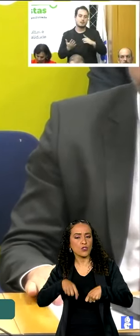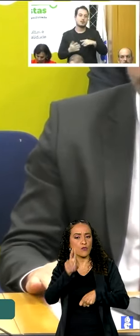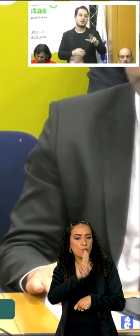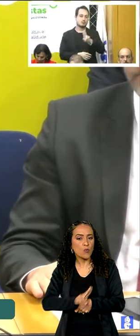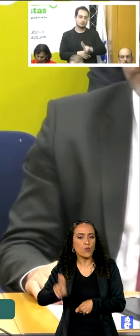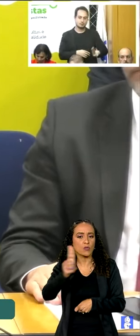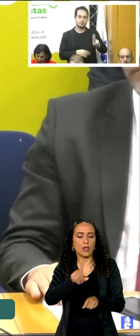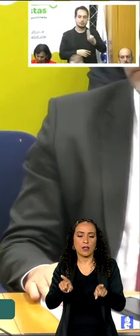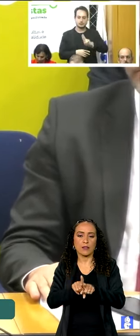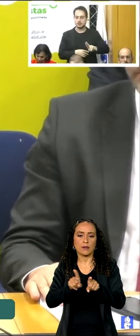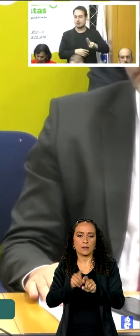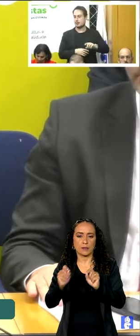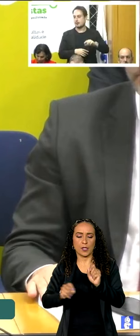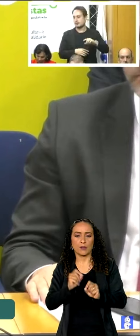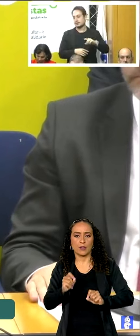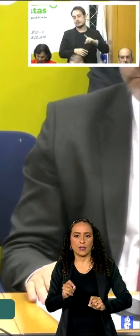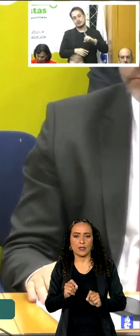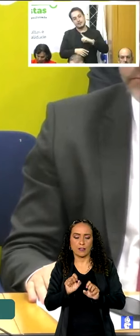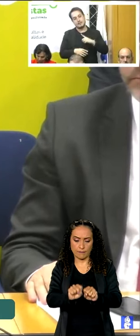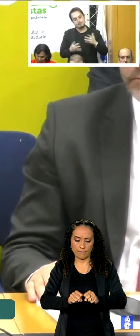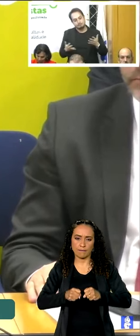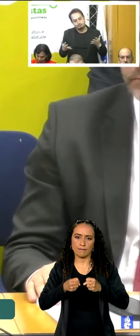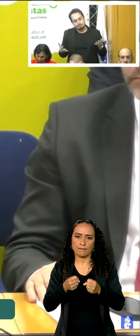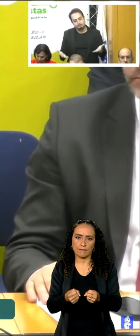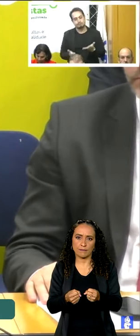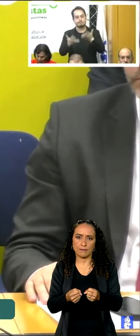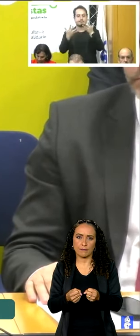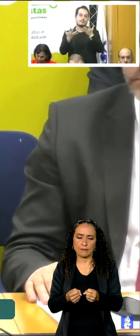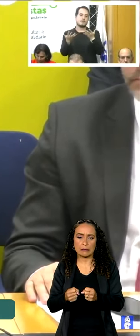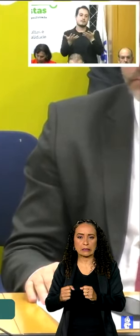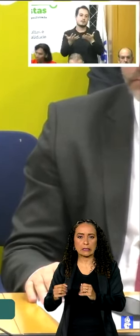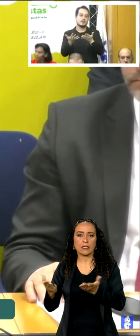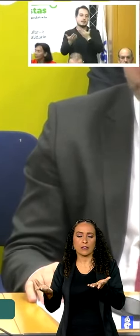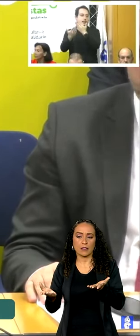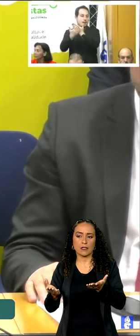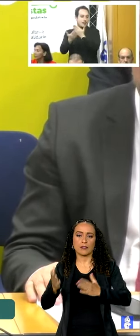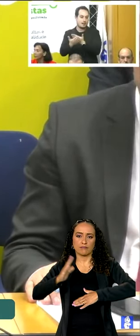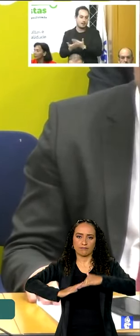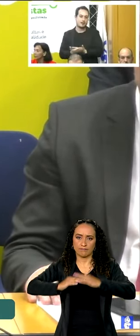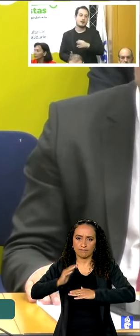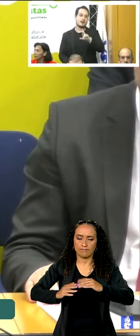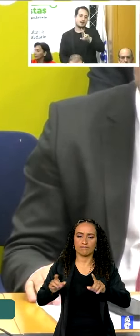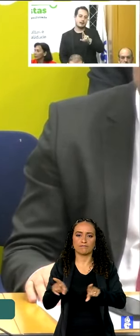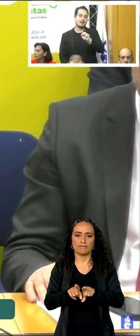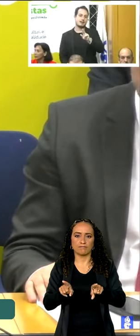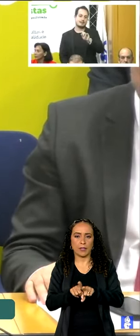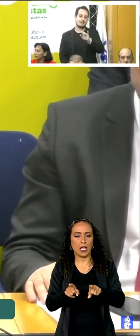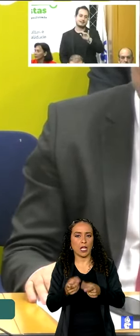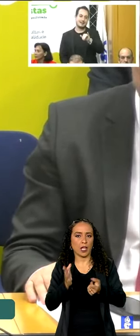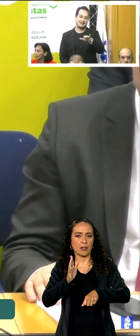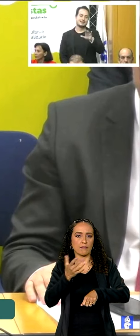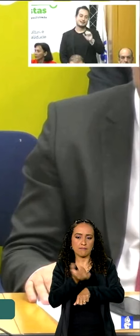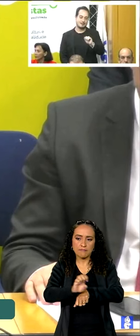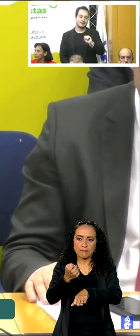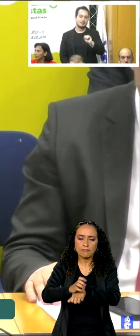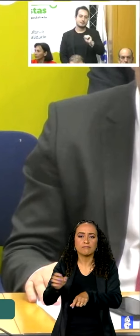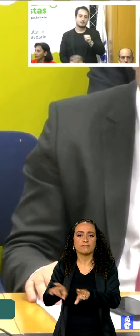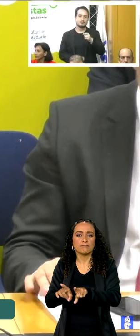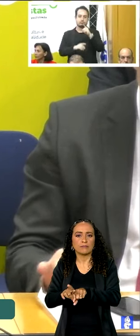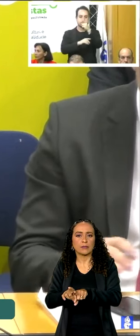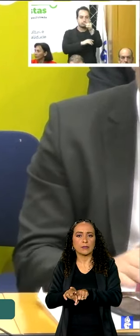e, ao mesmo tempo, fortalecer as residências. Fortalecer as residências, a sua interiorização,